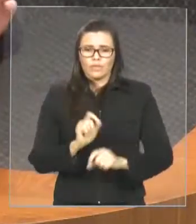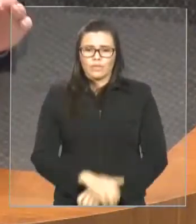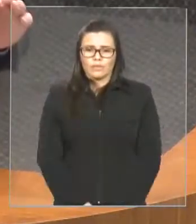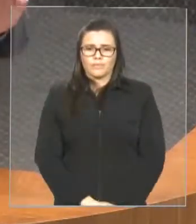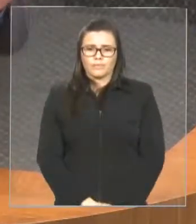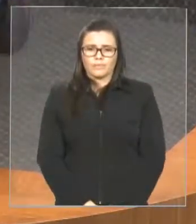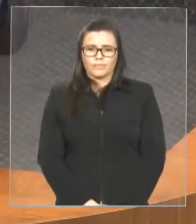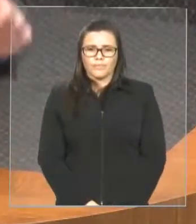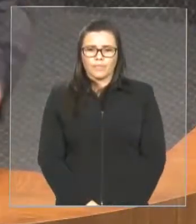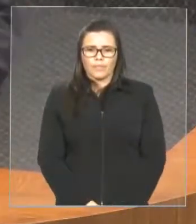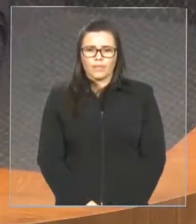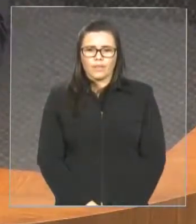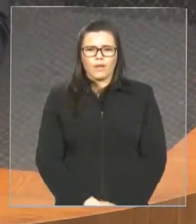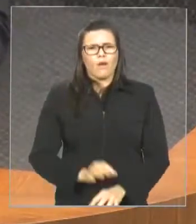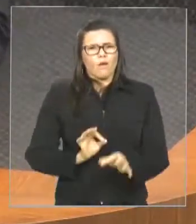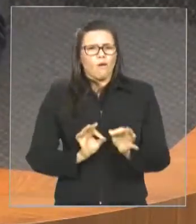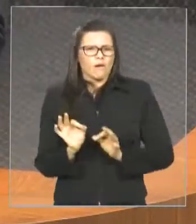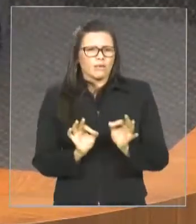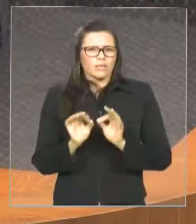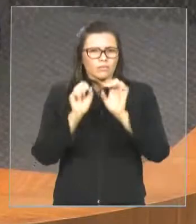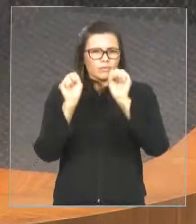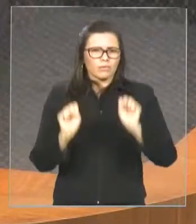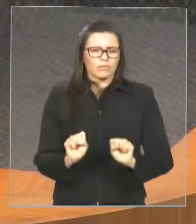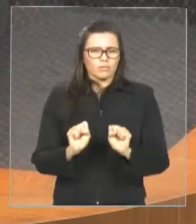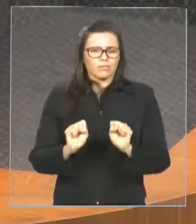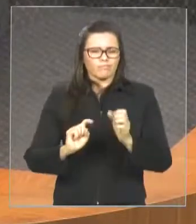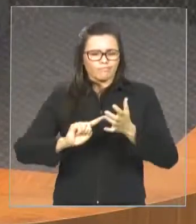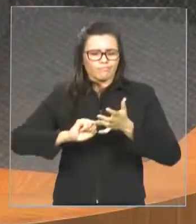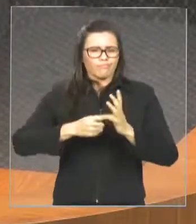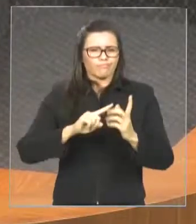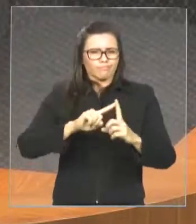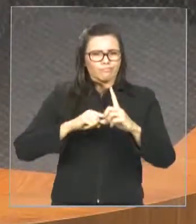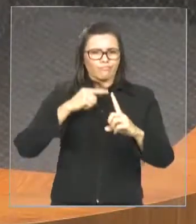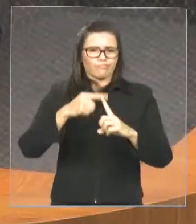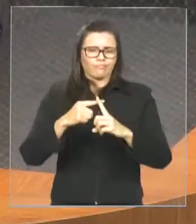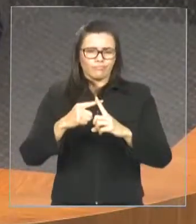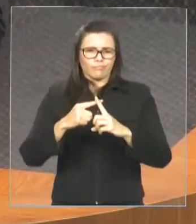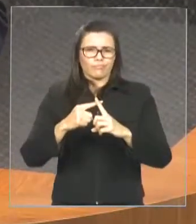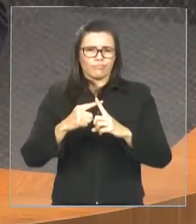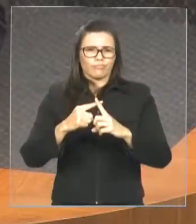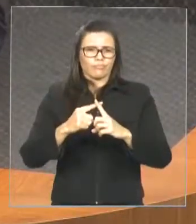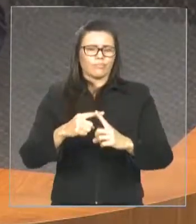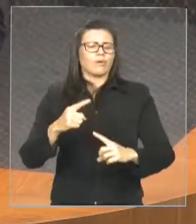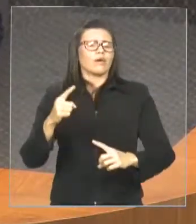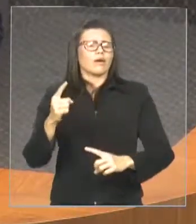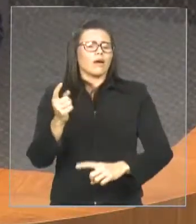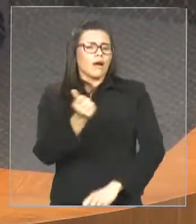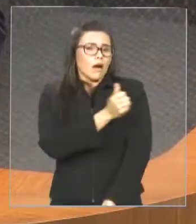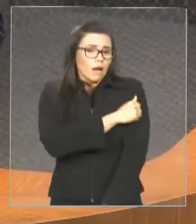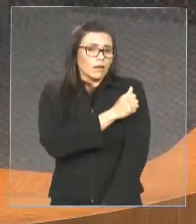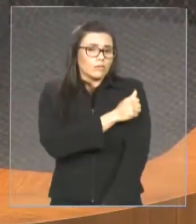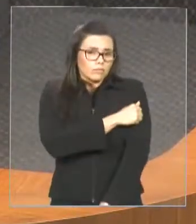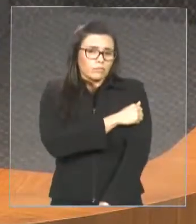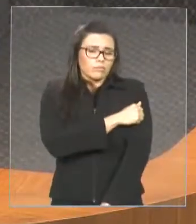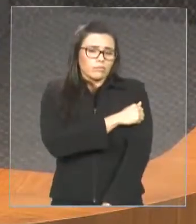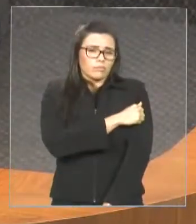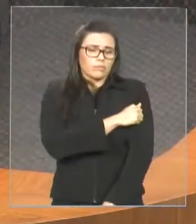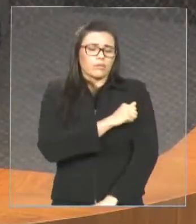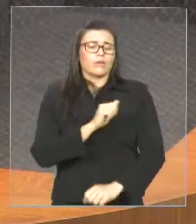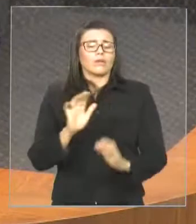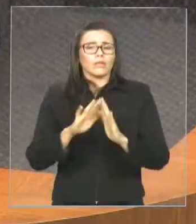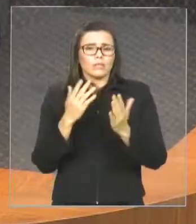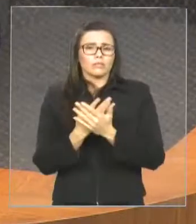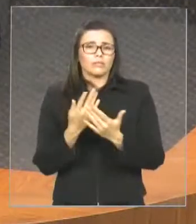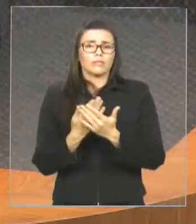estabelecimento de um sistema de bonificação das notas do Exame Nacional do Ensino Médio, o Enem, para estudantes e egressos das escolas maranhenses,